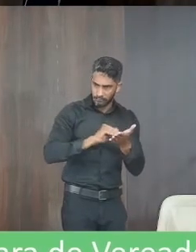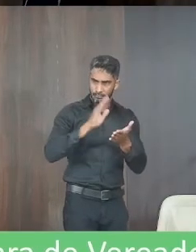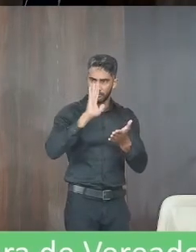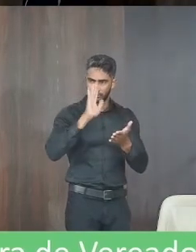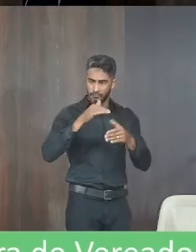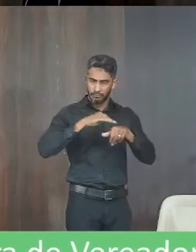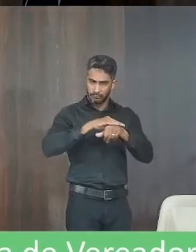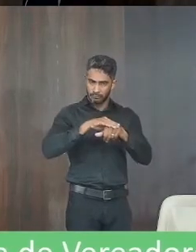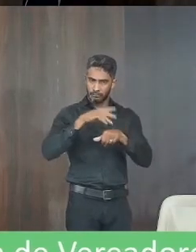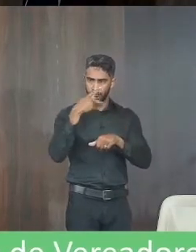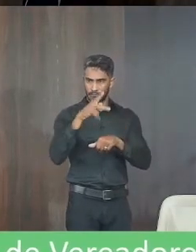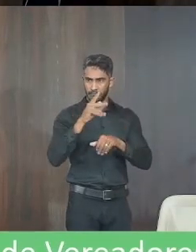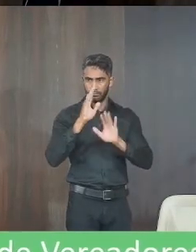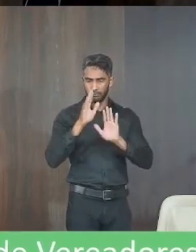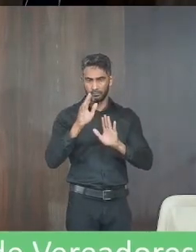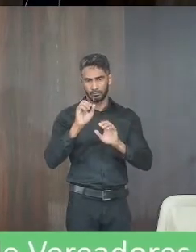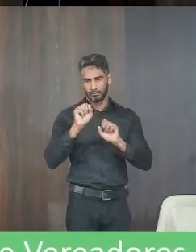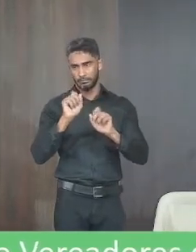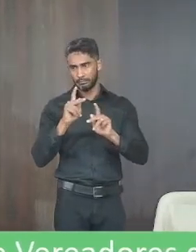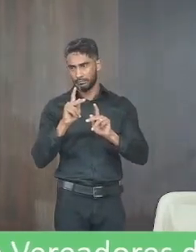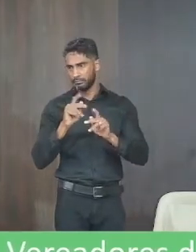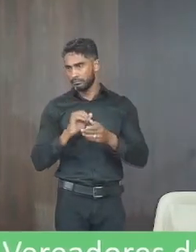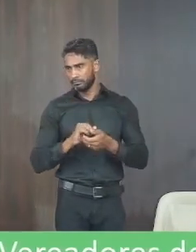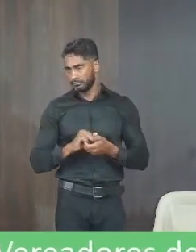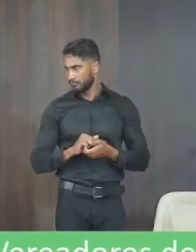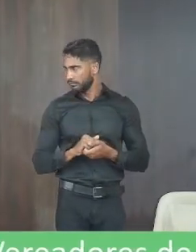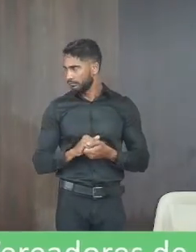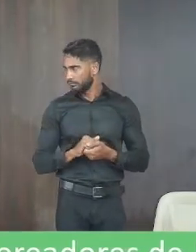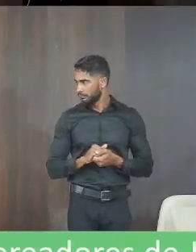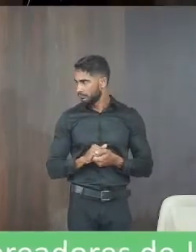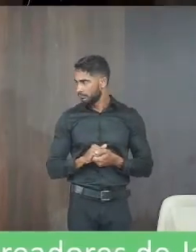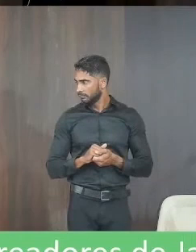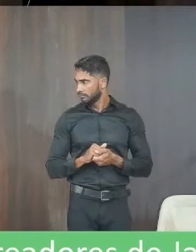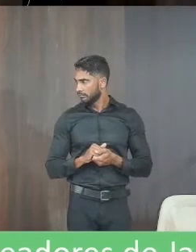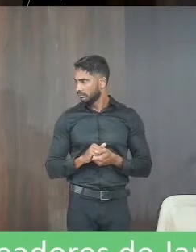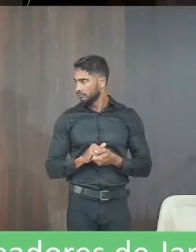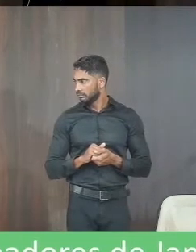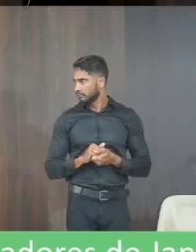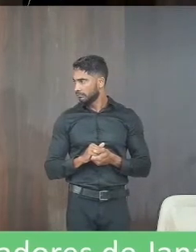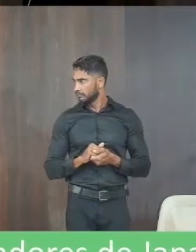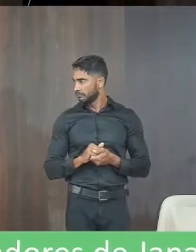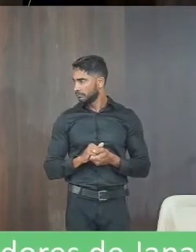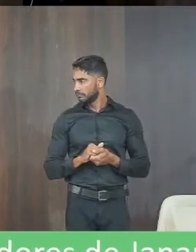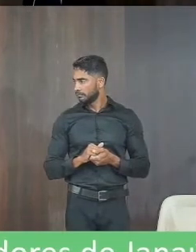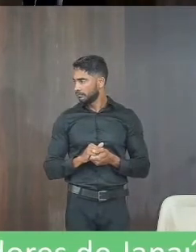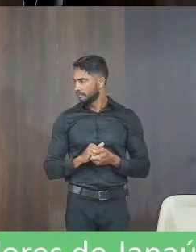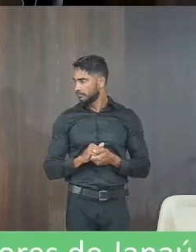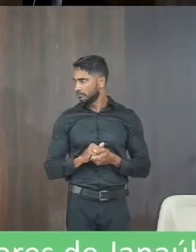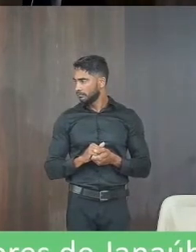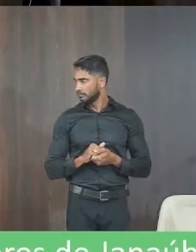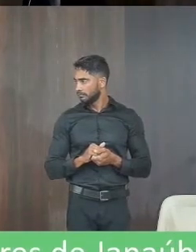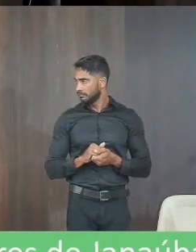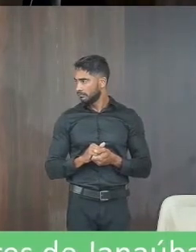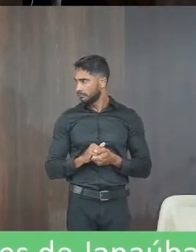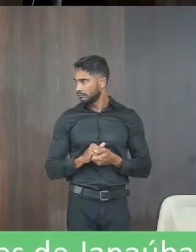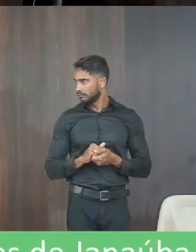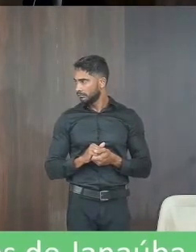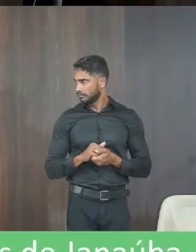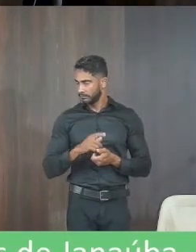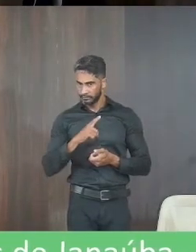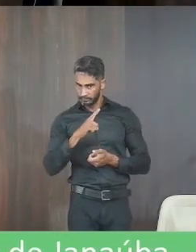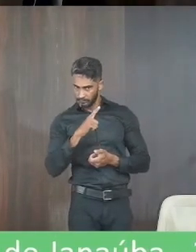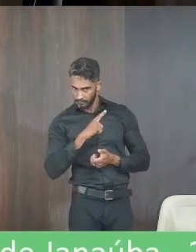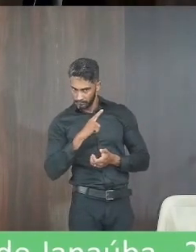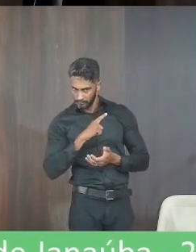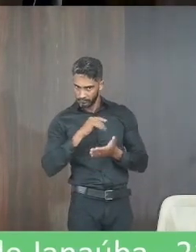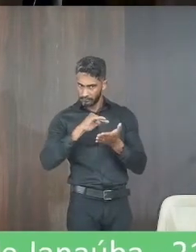conversa com ele ok está na